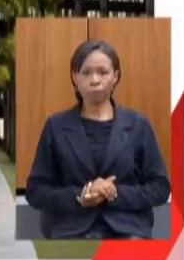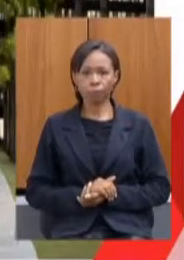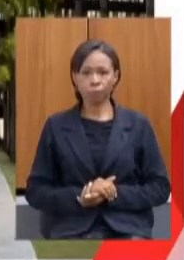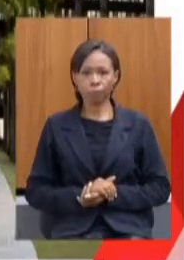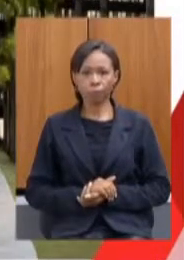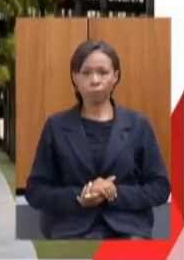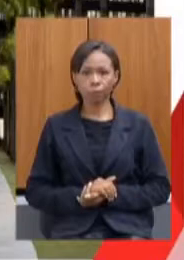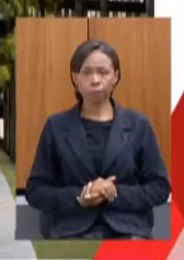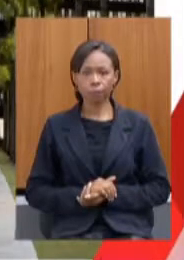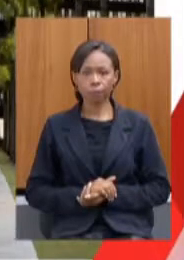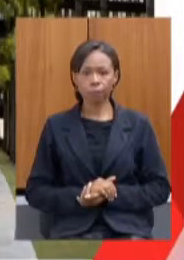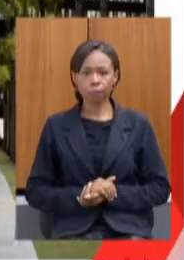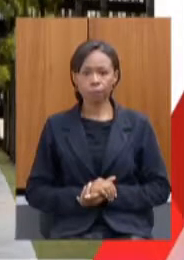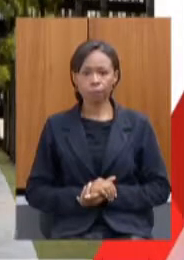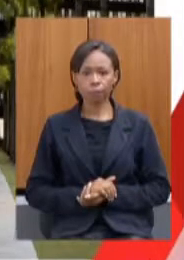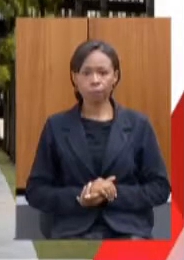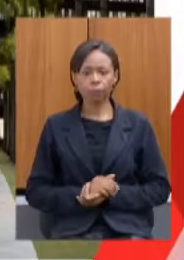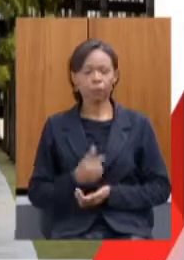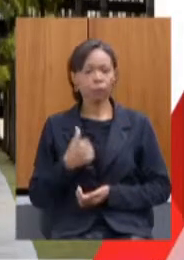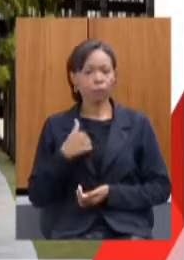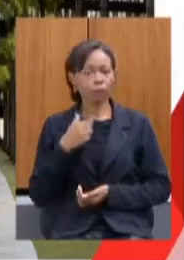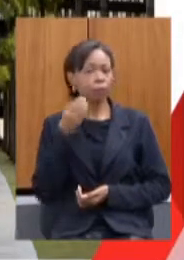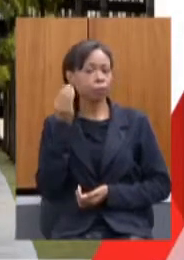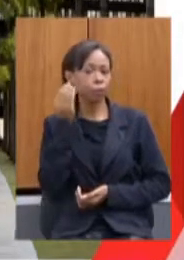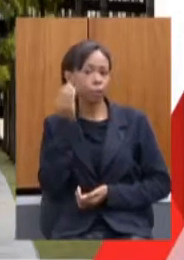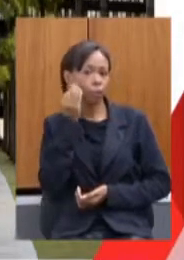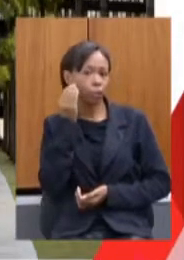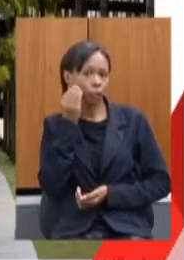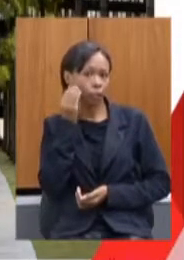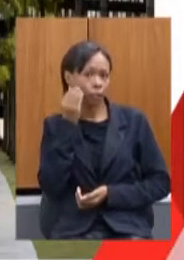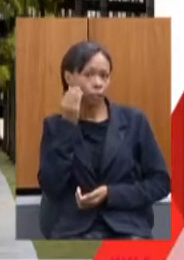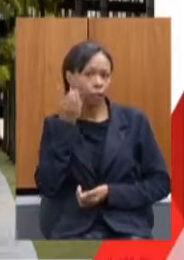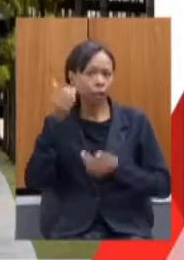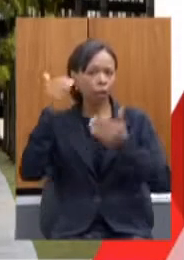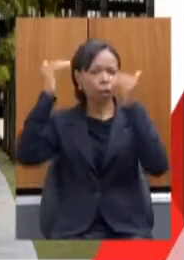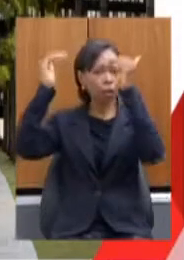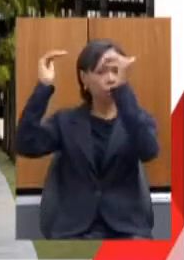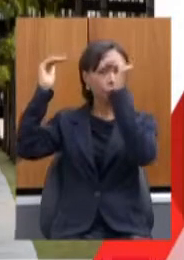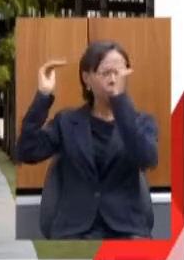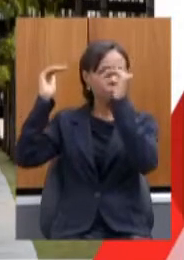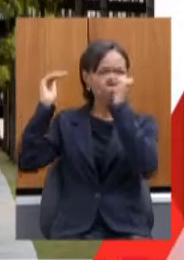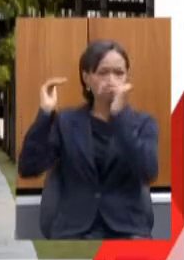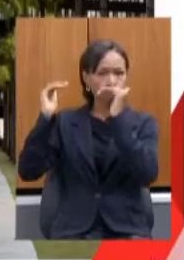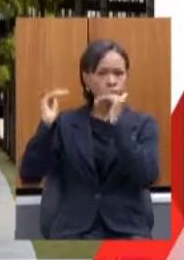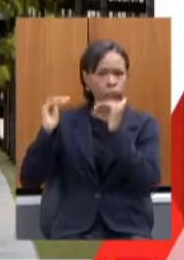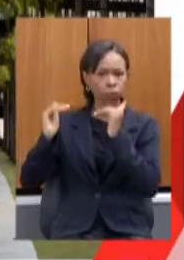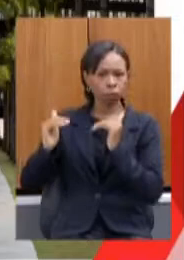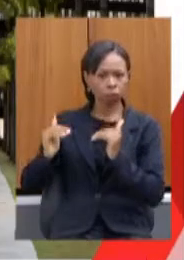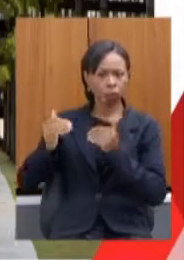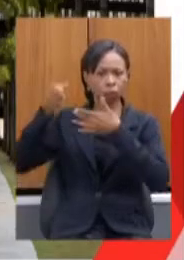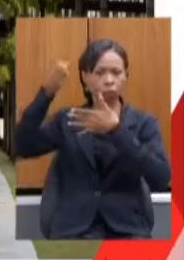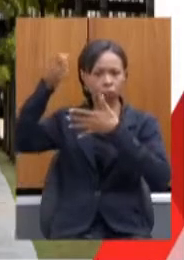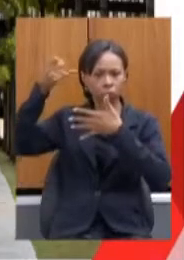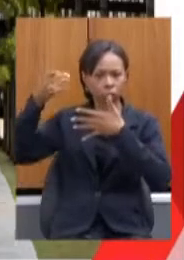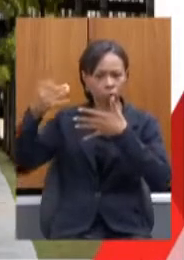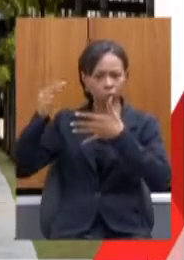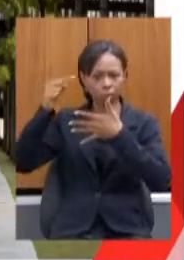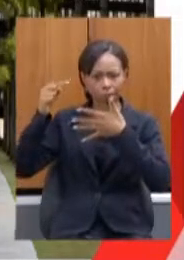Muito bem. Eu vou tentar cobrir todos os pontos aí desta apresentação.